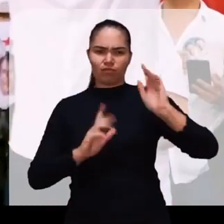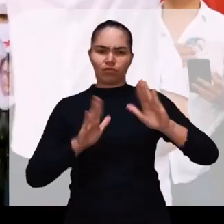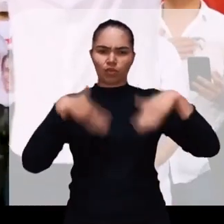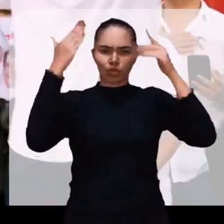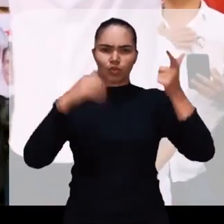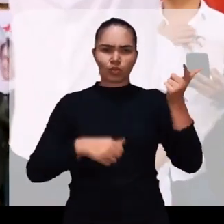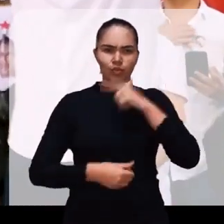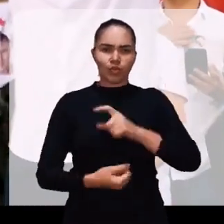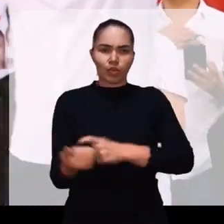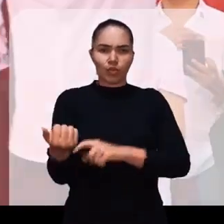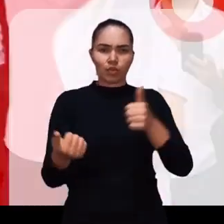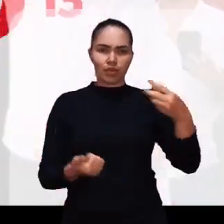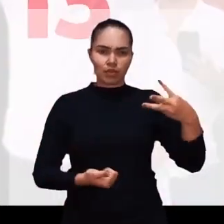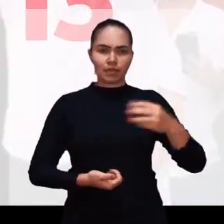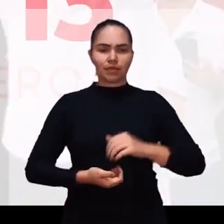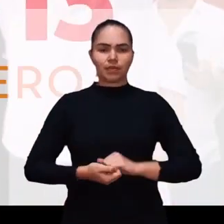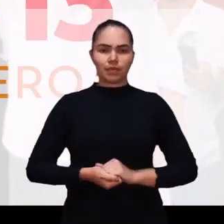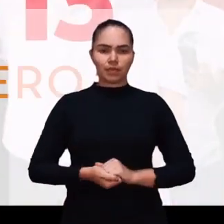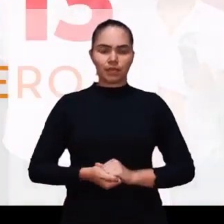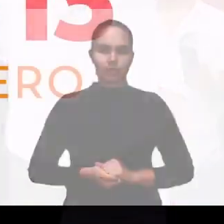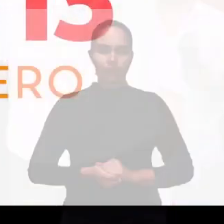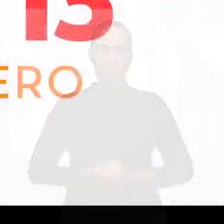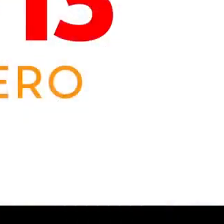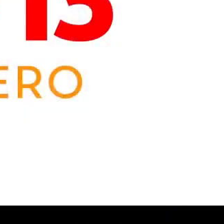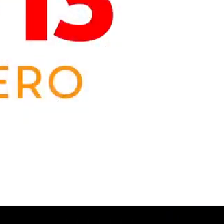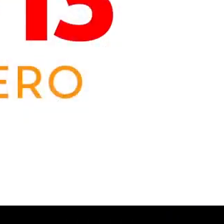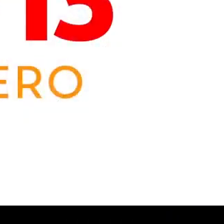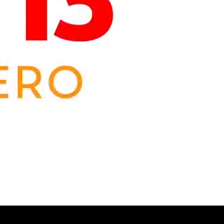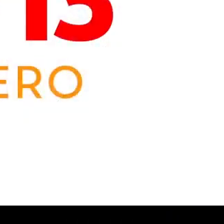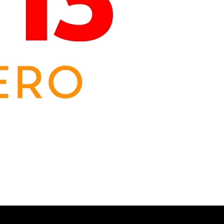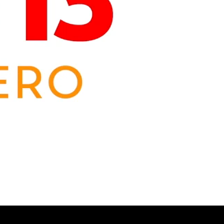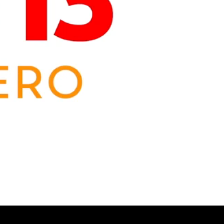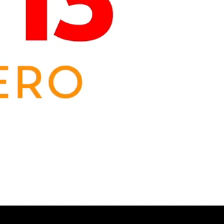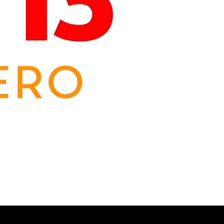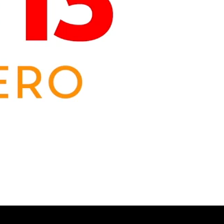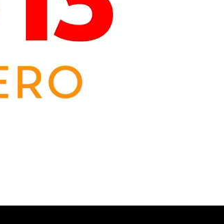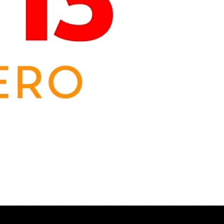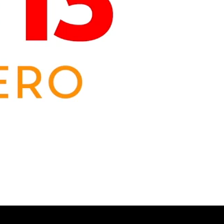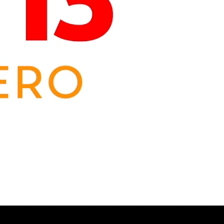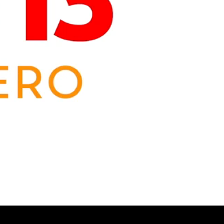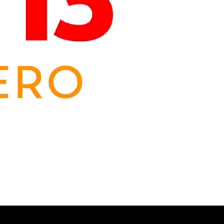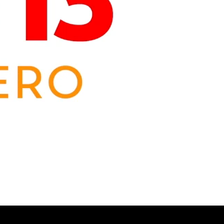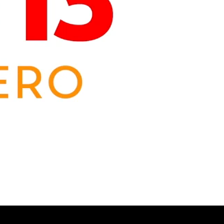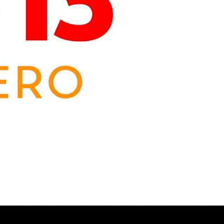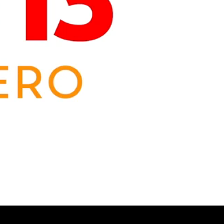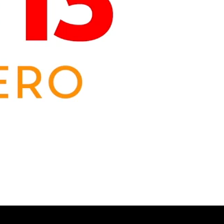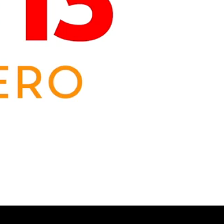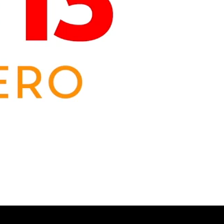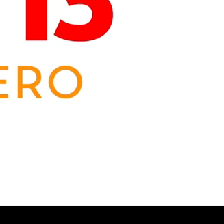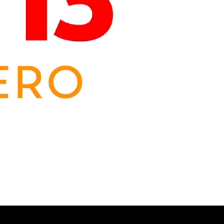governador Para nós avançarmos Elmano 13 É o governo, é o